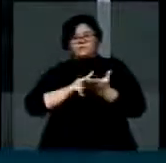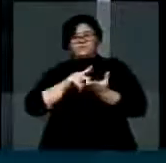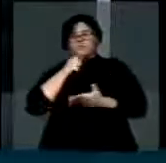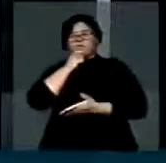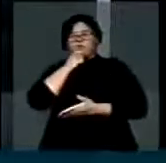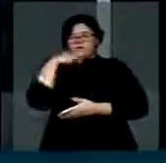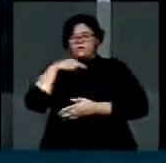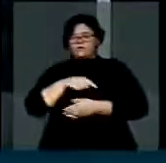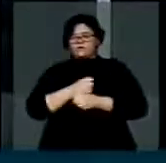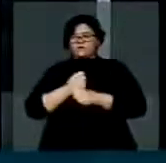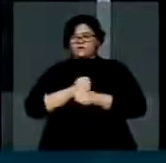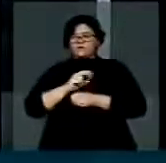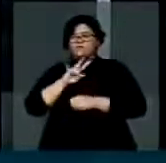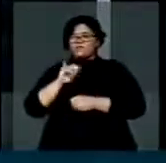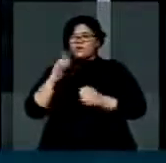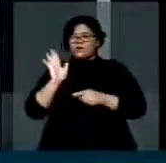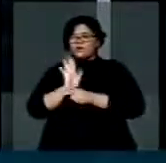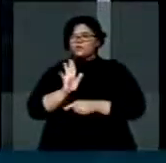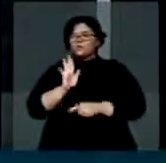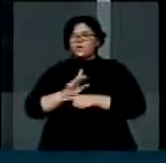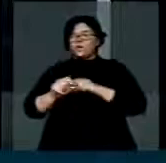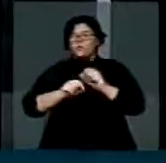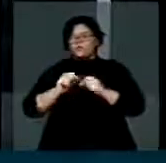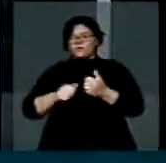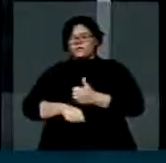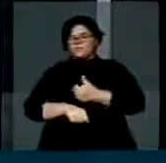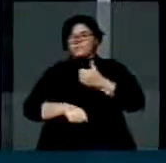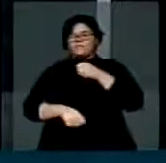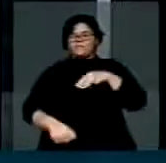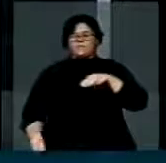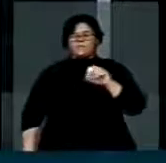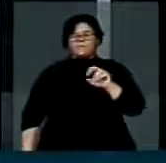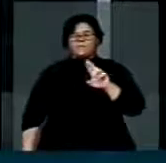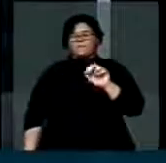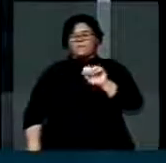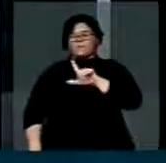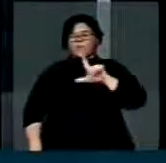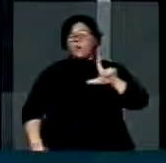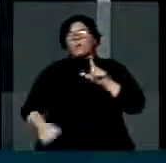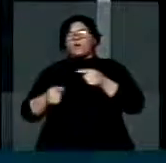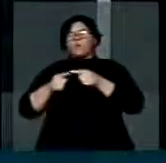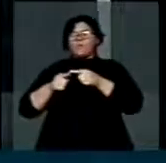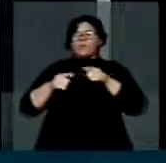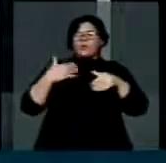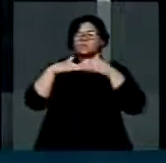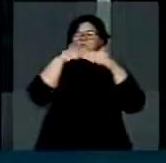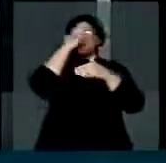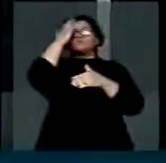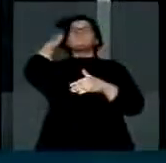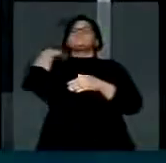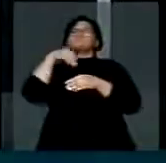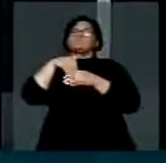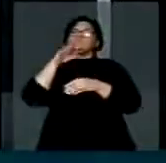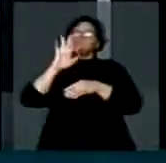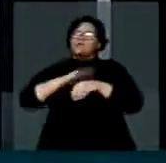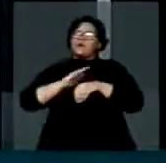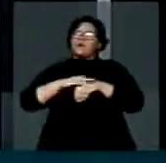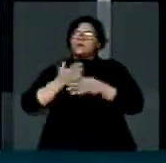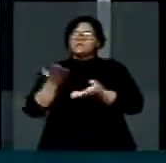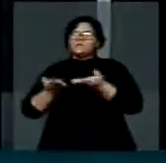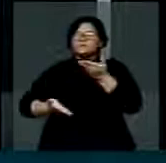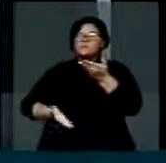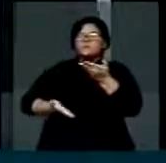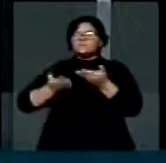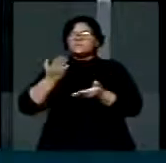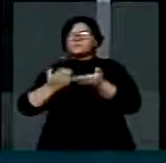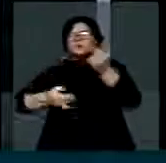ela vai ajudar na moralização do processo eleitoral, vai dar mais equilíbrio nas disputas, vai